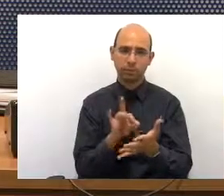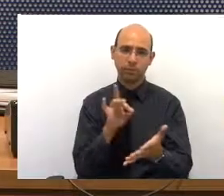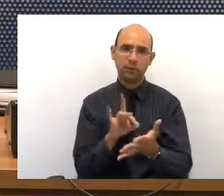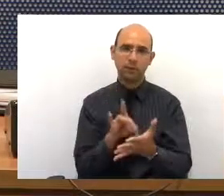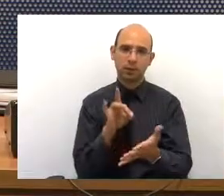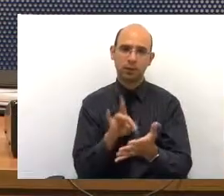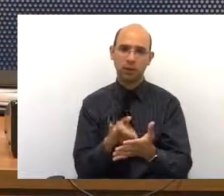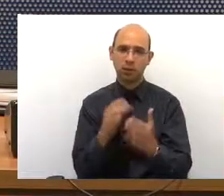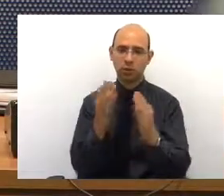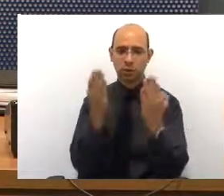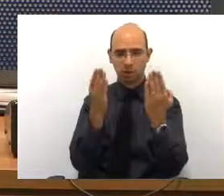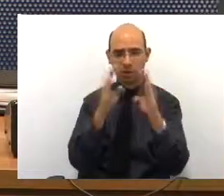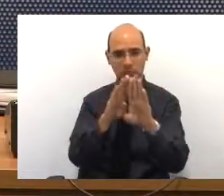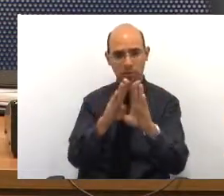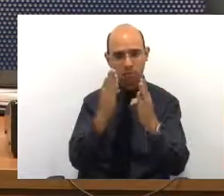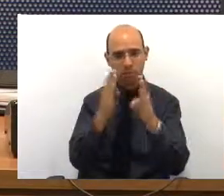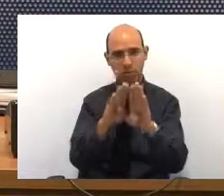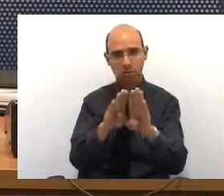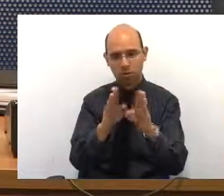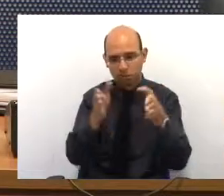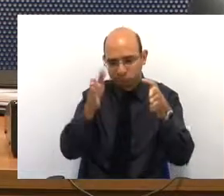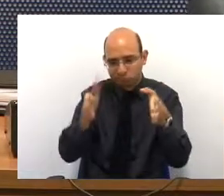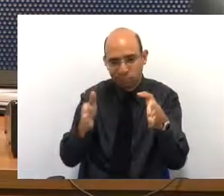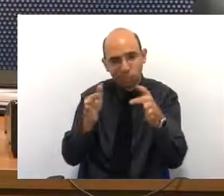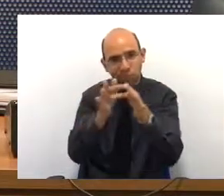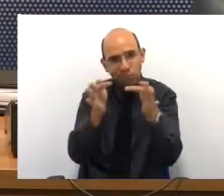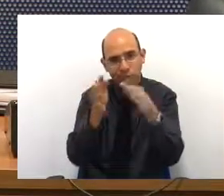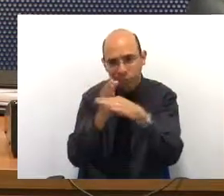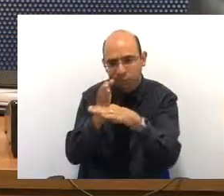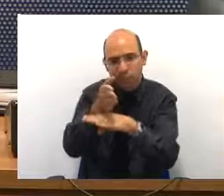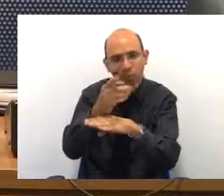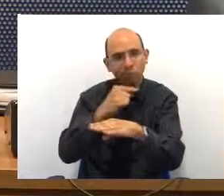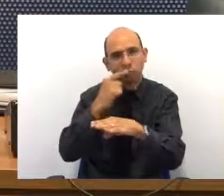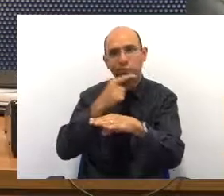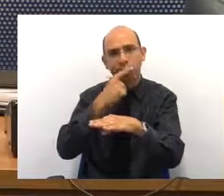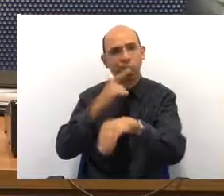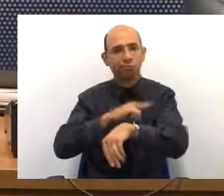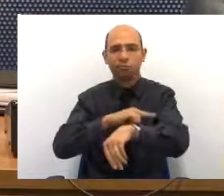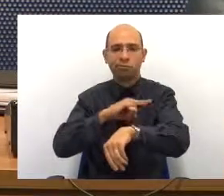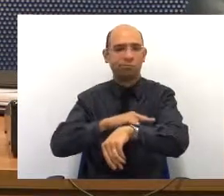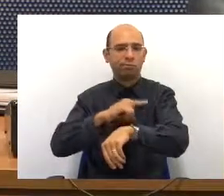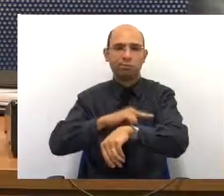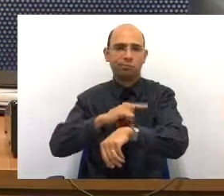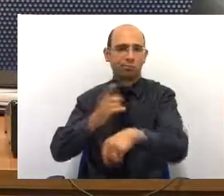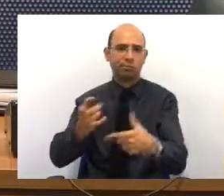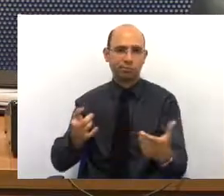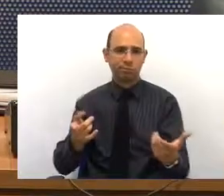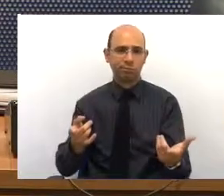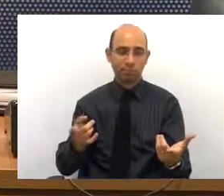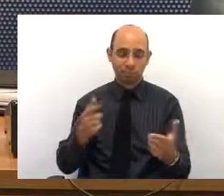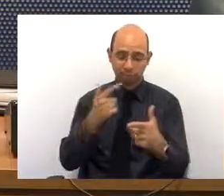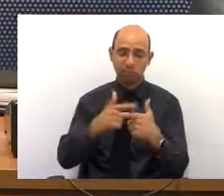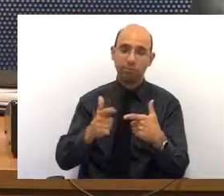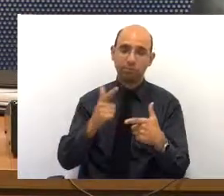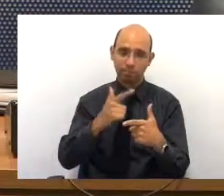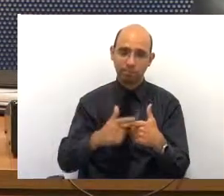porta é estreita, a porta do sanitário, esse é o problema que tem lá